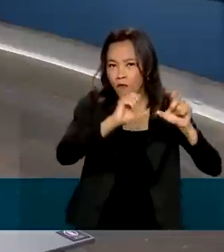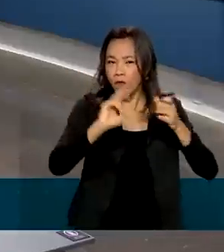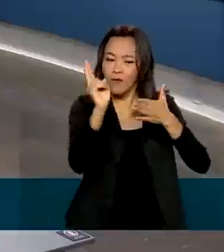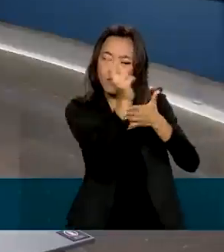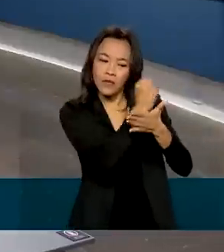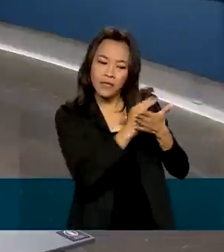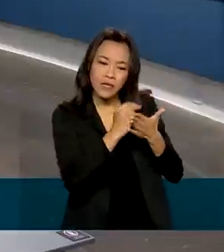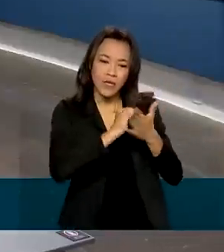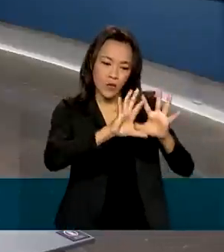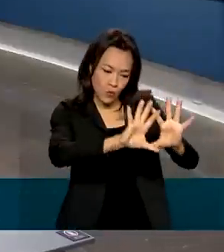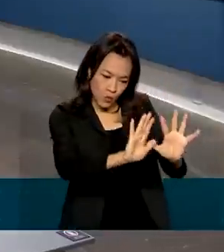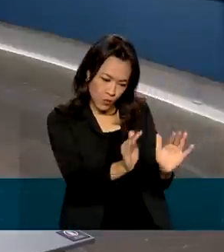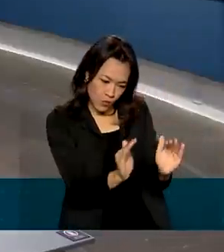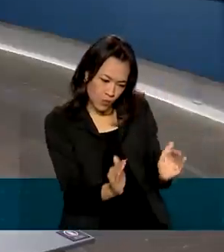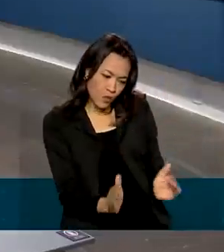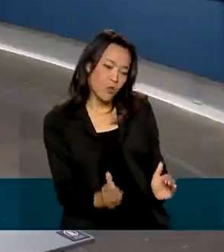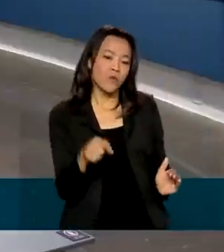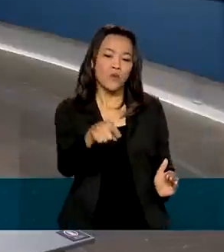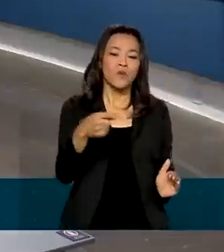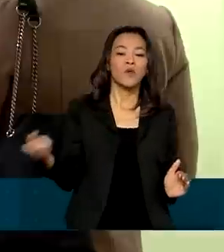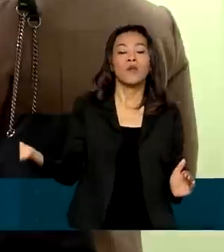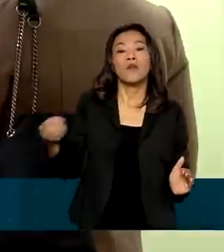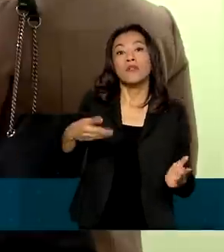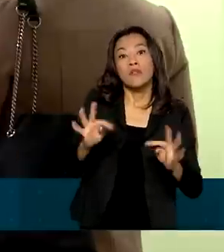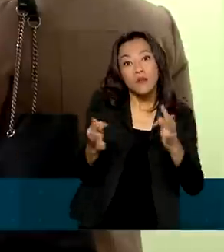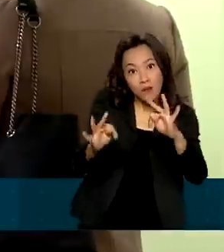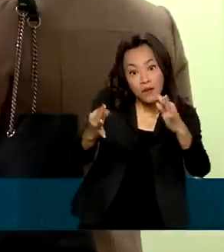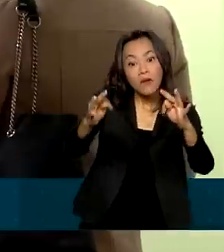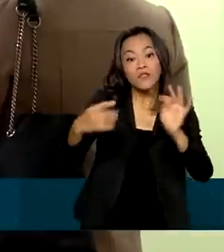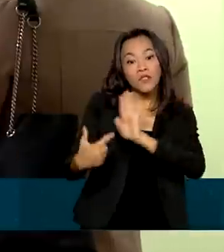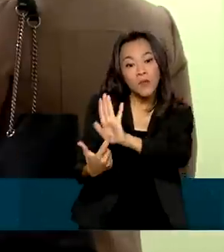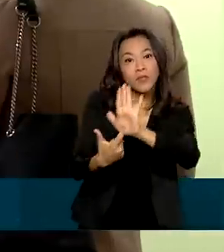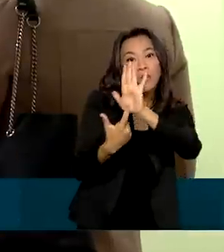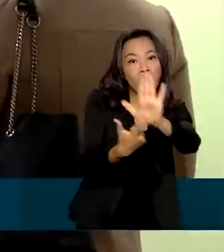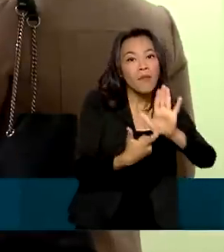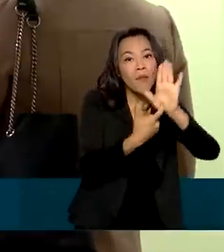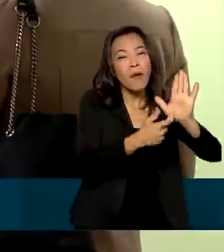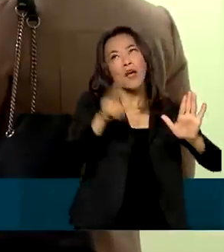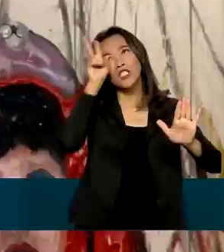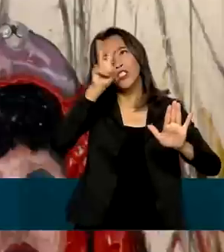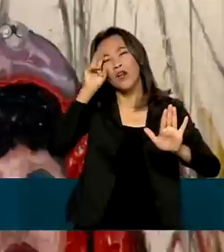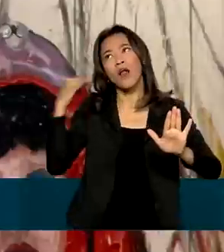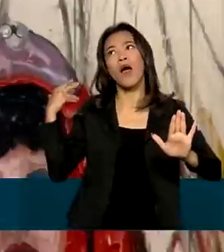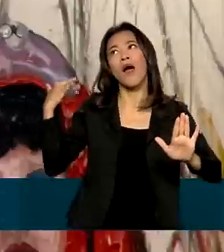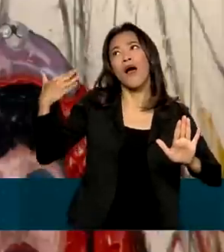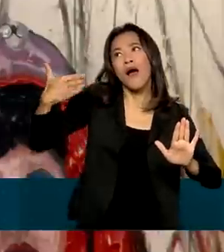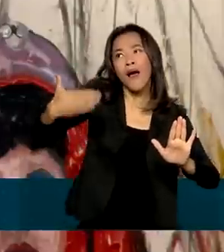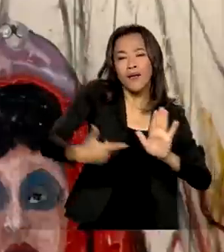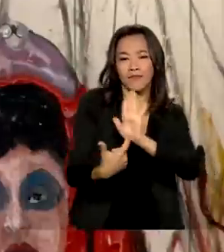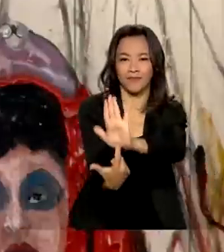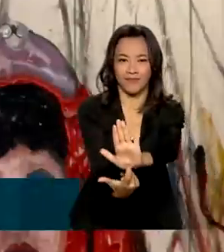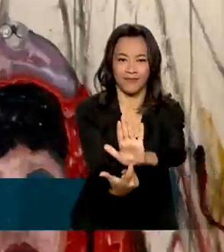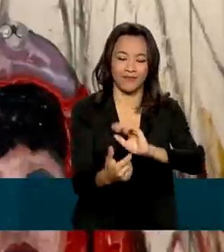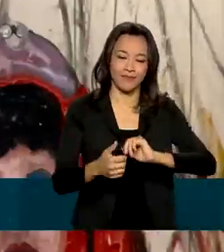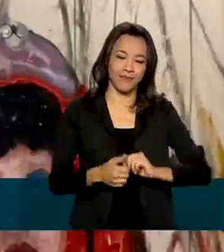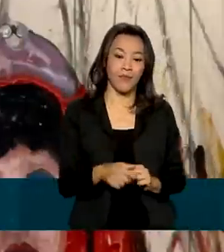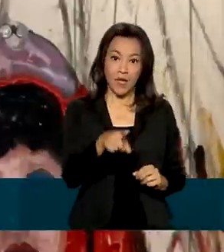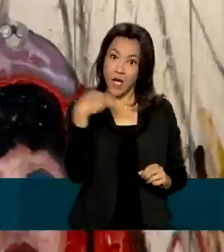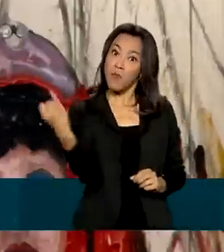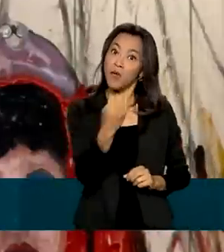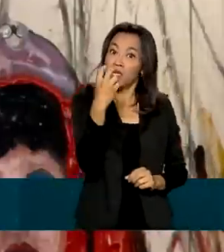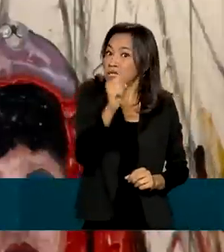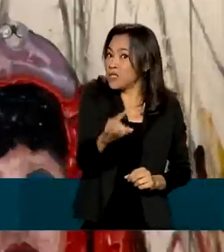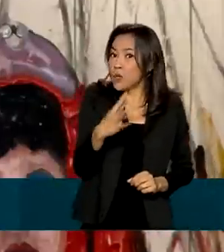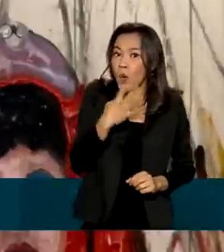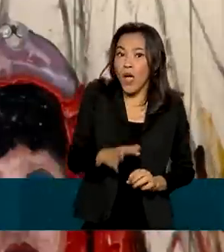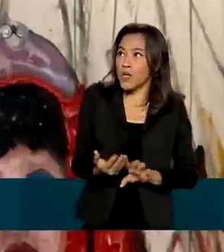esculturas, instalações, novas mídias, propondo uma revisão histórica. É importantíssimo, porque se a gente não conhece